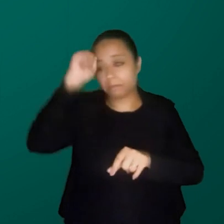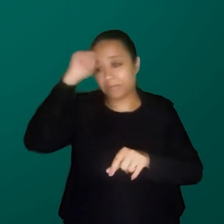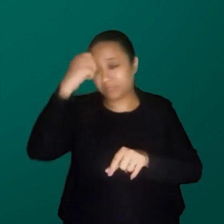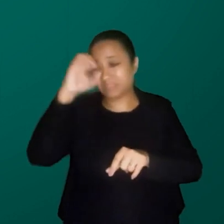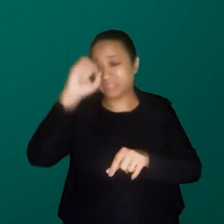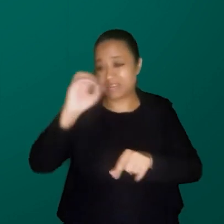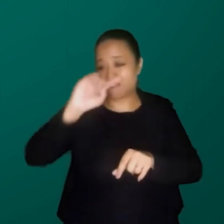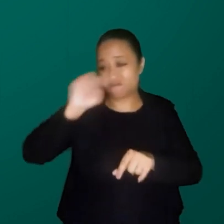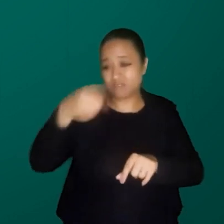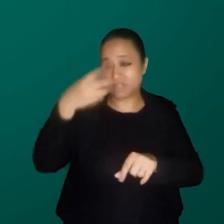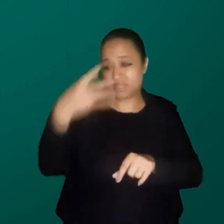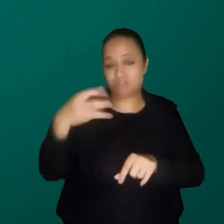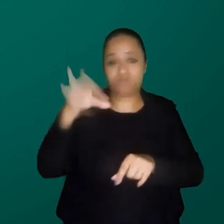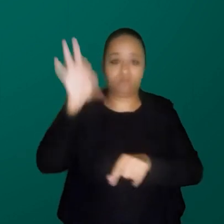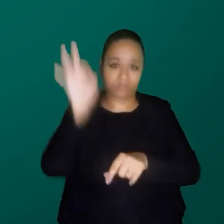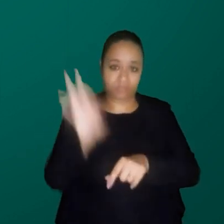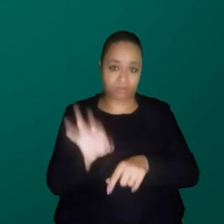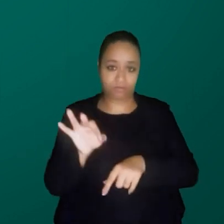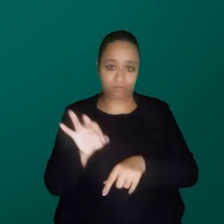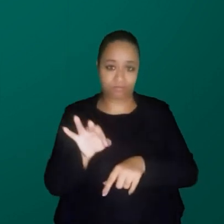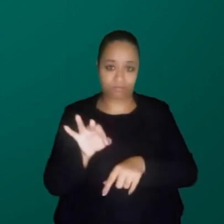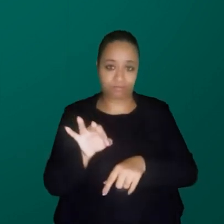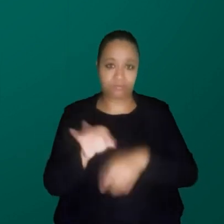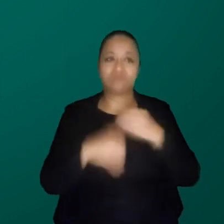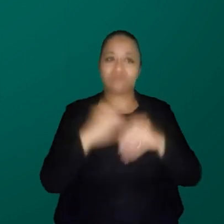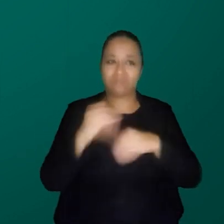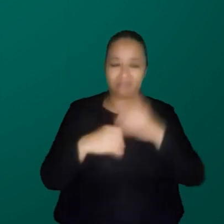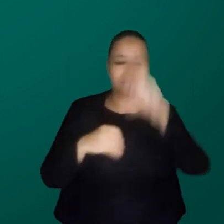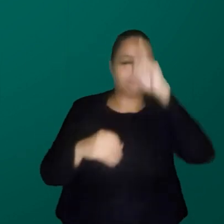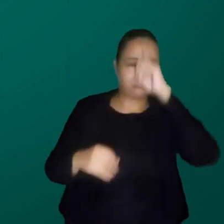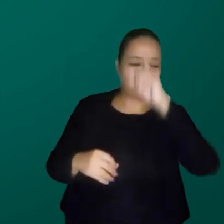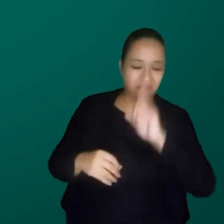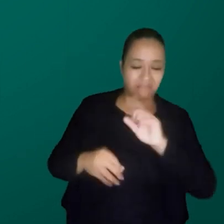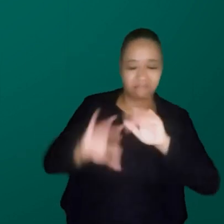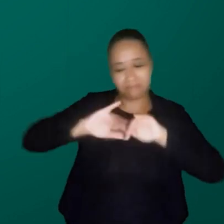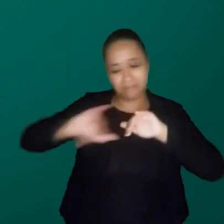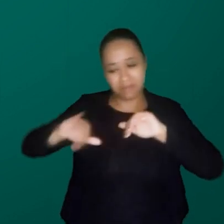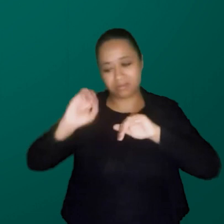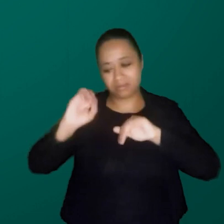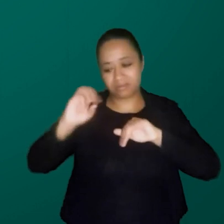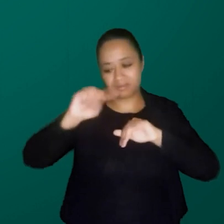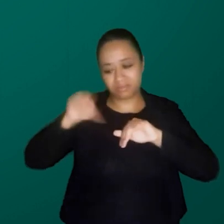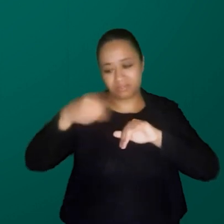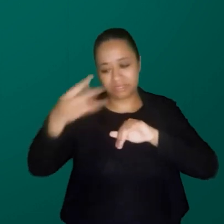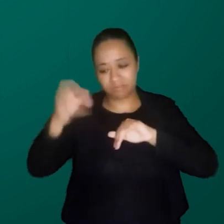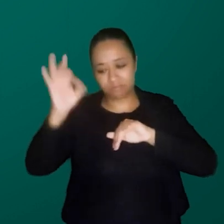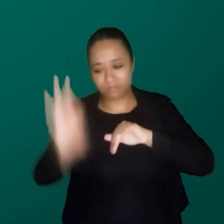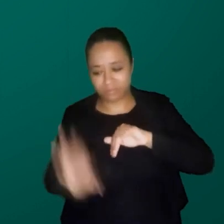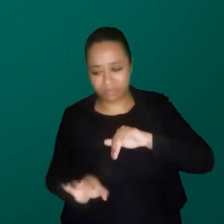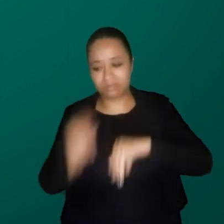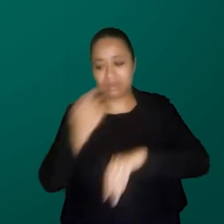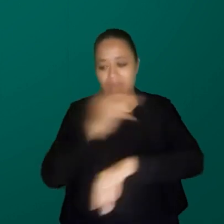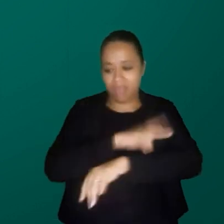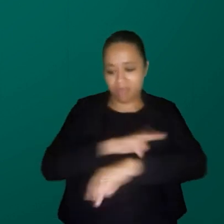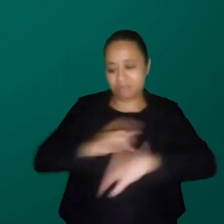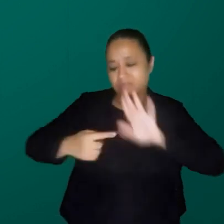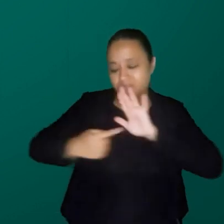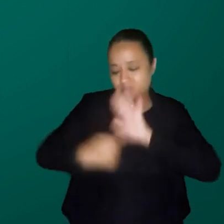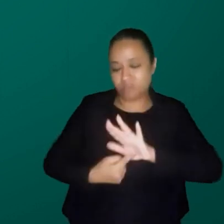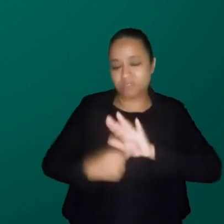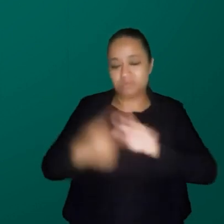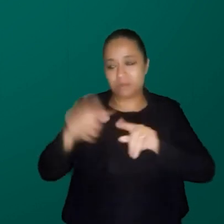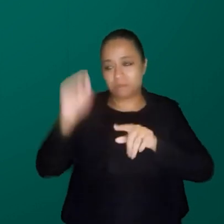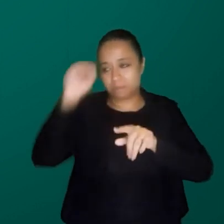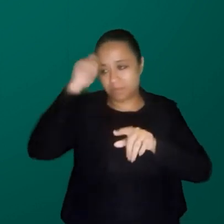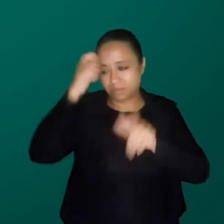,3%. Então, reflete, claro, a composição racial do nosso país, que as pessoas pretas são